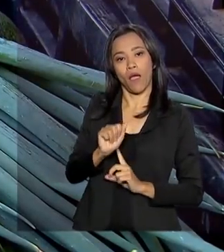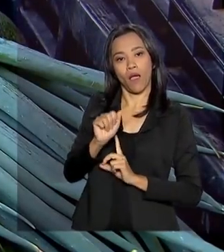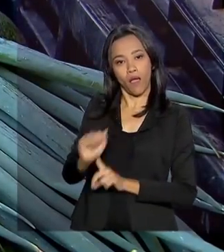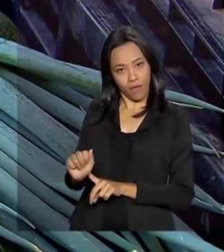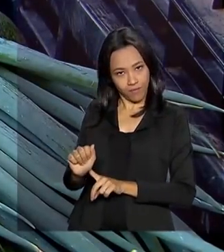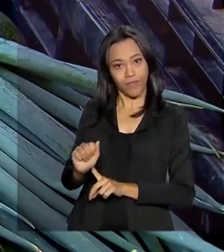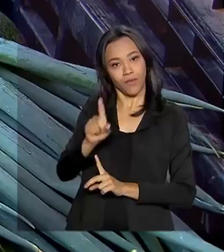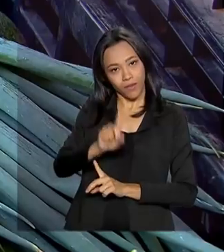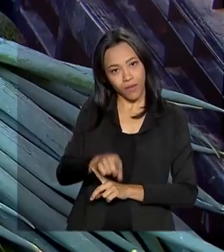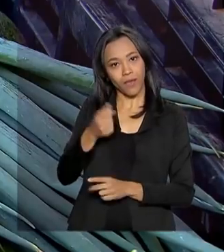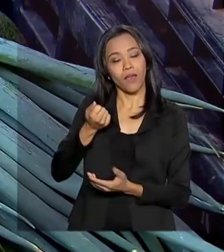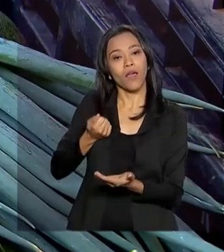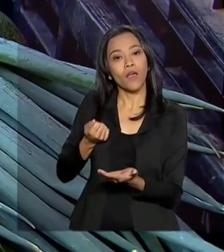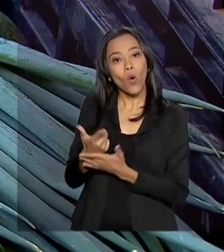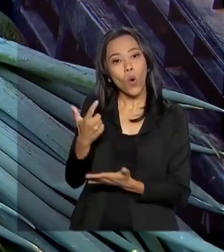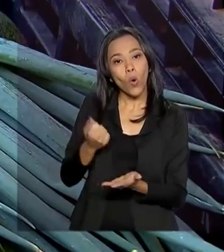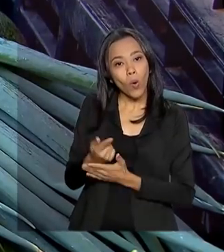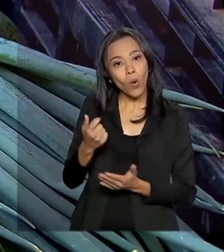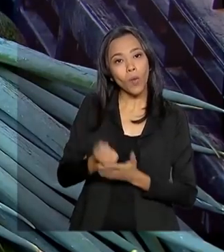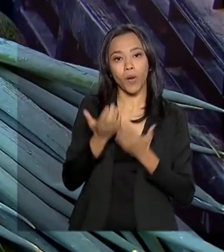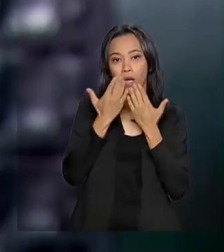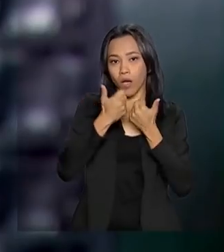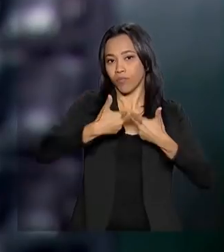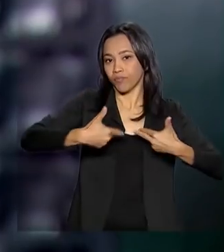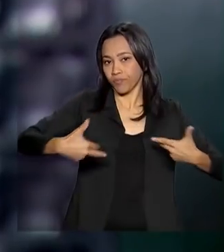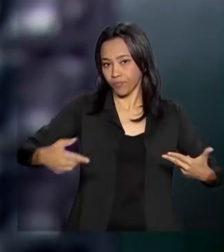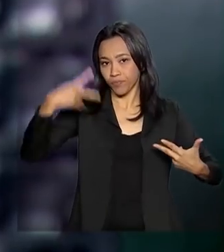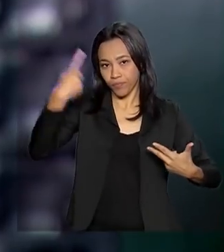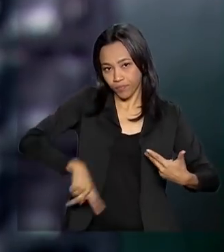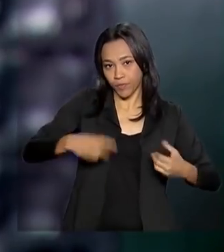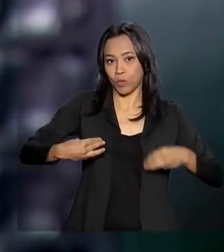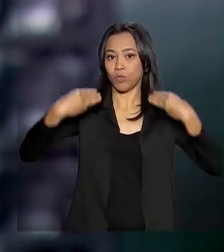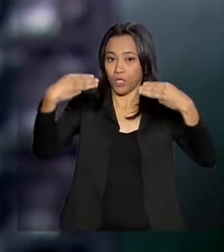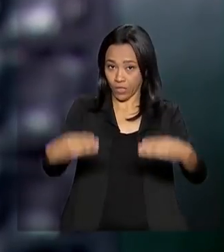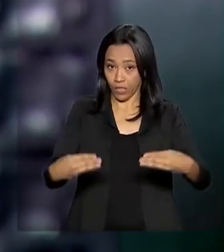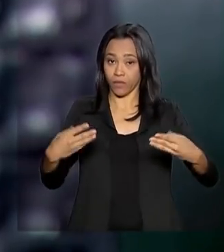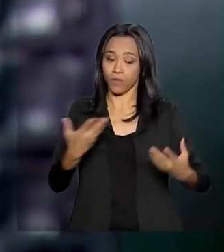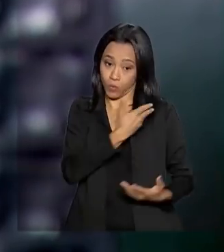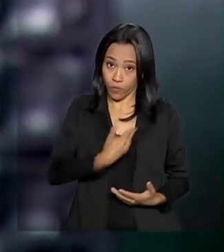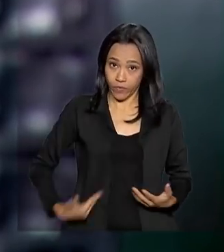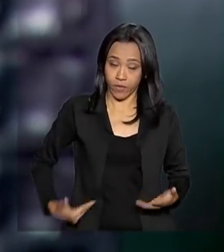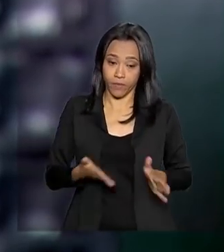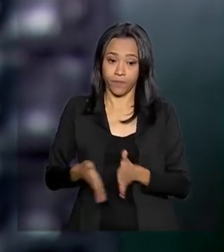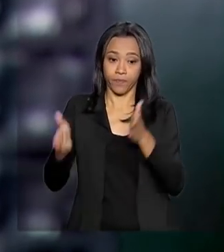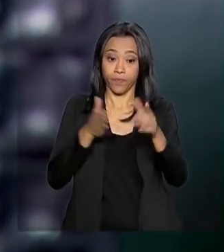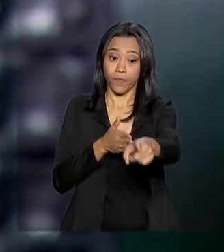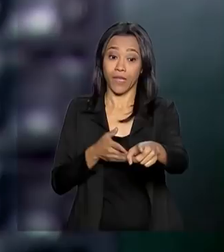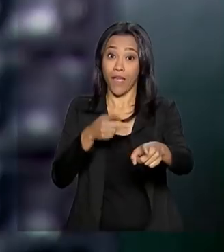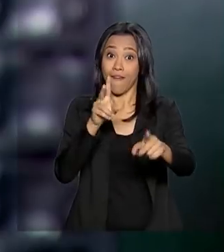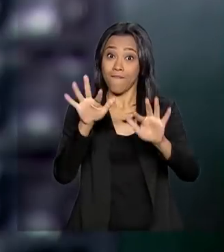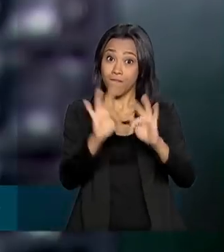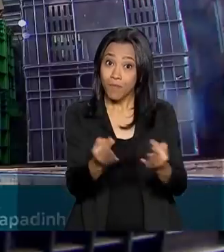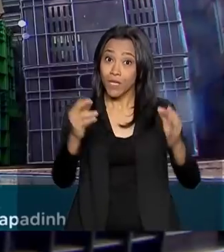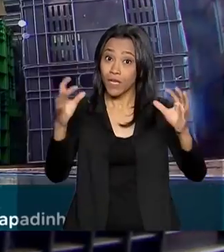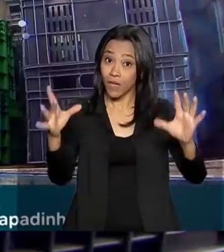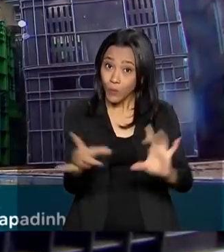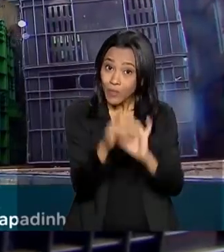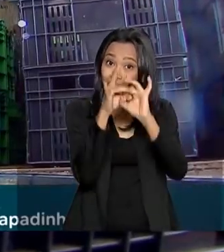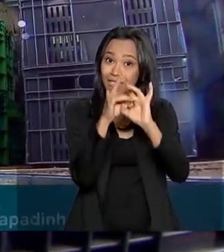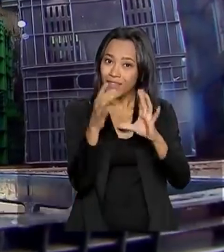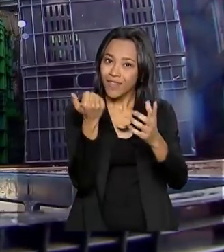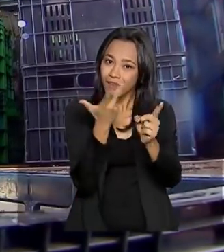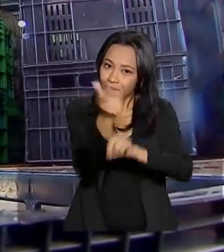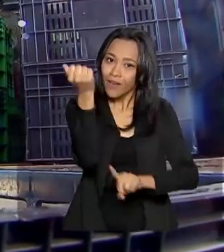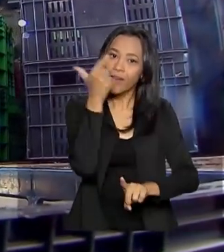Aquisição de Alimentos do Ministério da Cidadania. Trabalhando todo mundo junto, diz que Família Unida jamais será vencida, né? Os